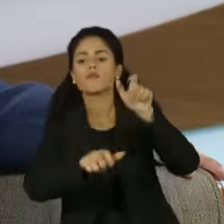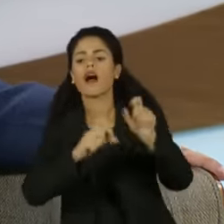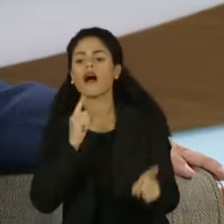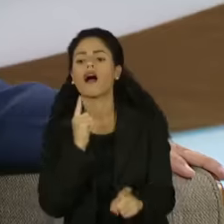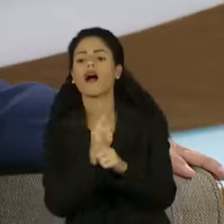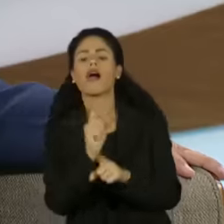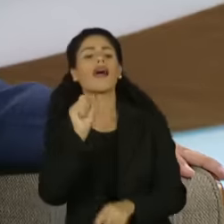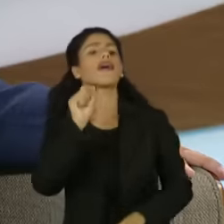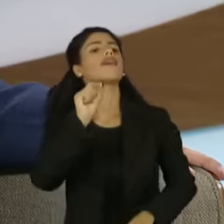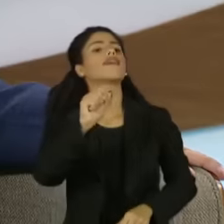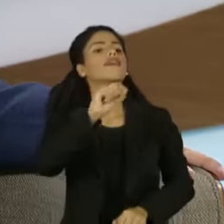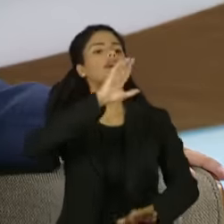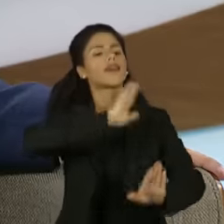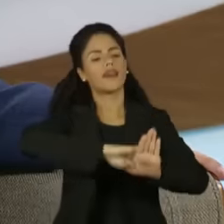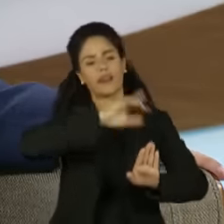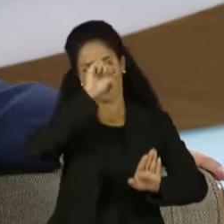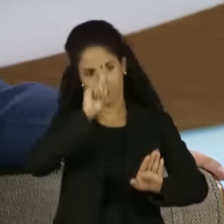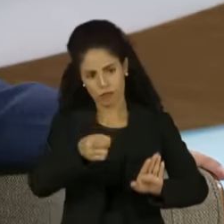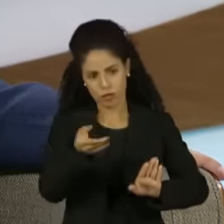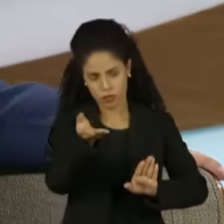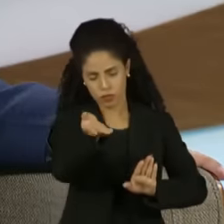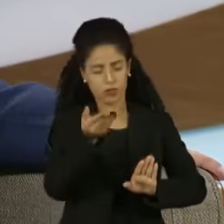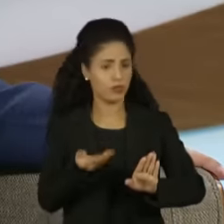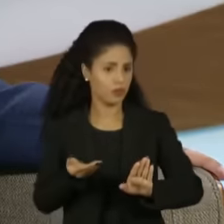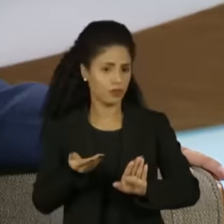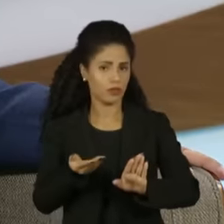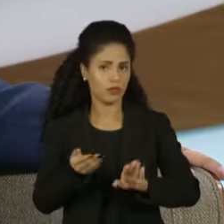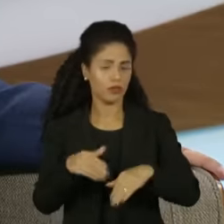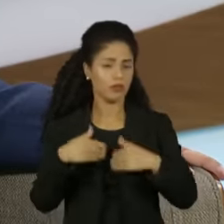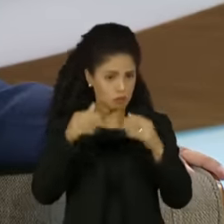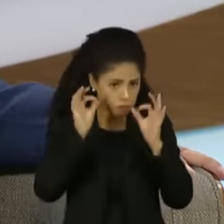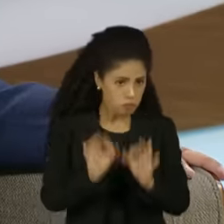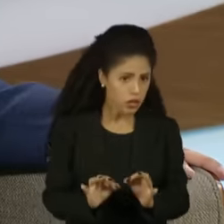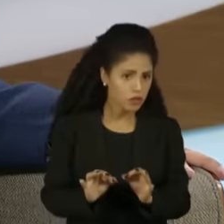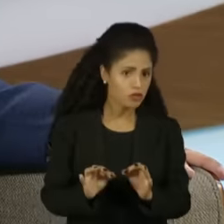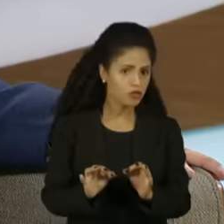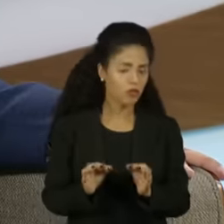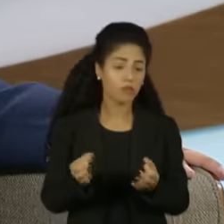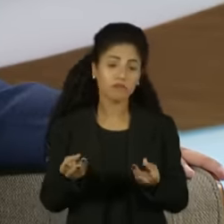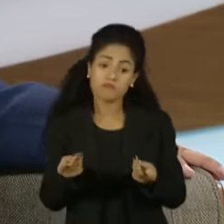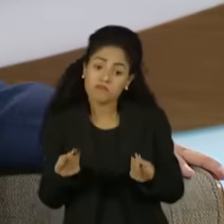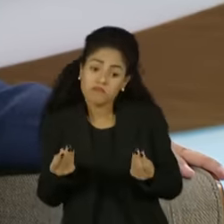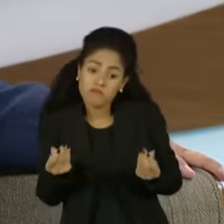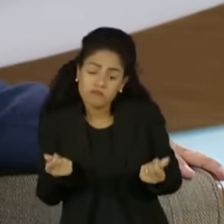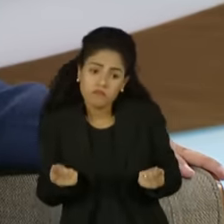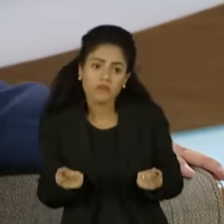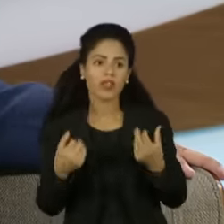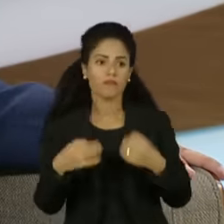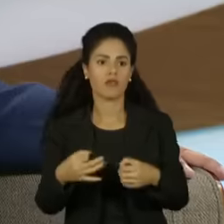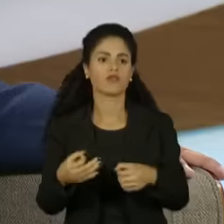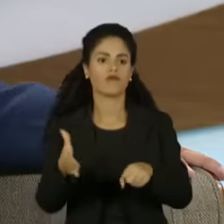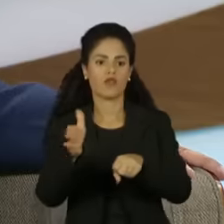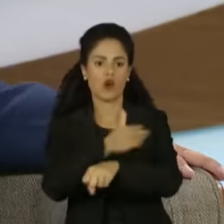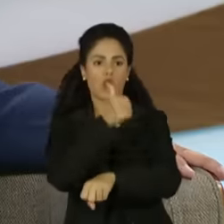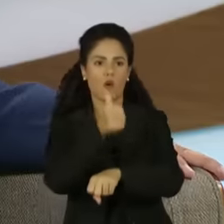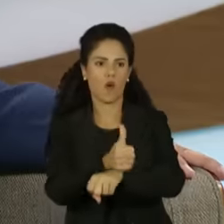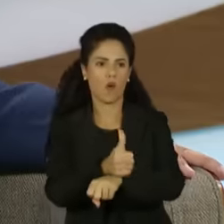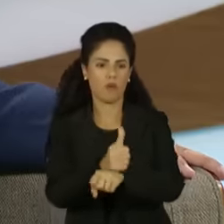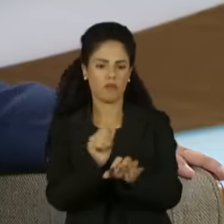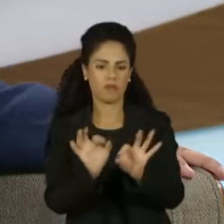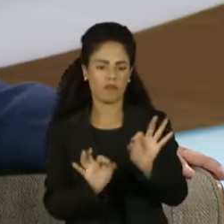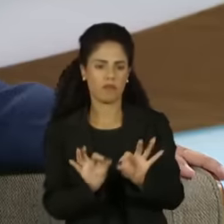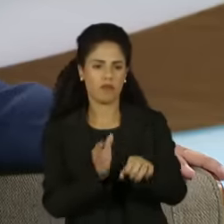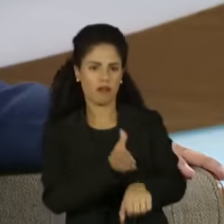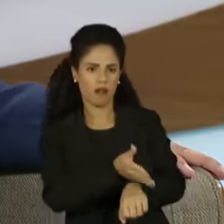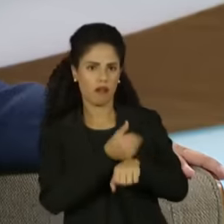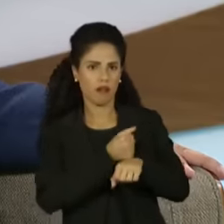constatar que a narrativa que foi estabelecida é concreta, é coesa, de que houve um golpe orquestrado por